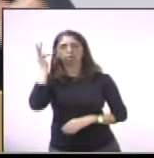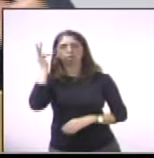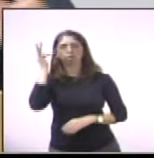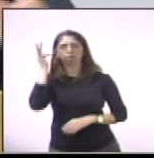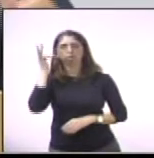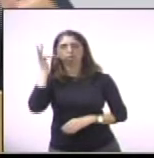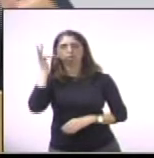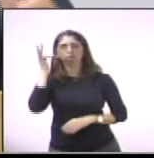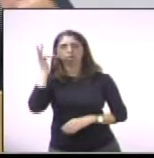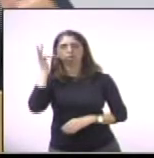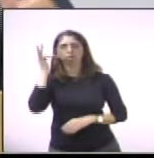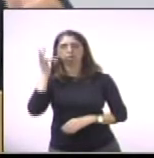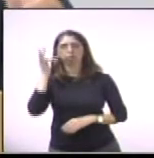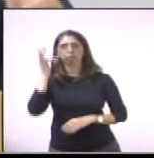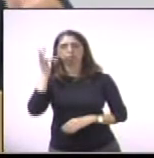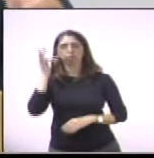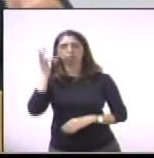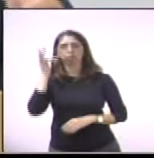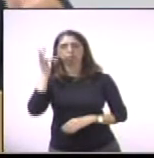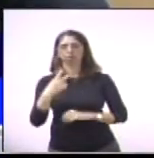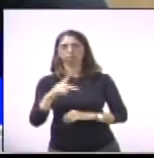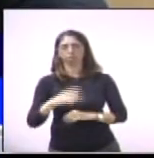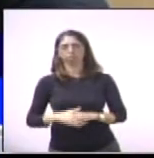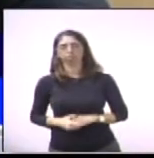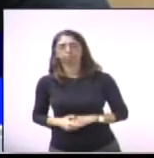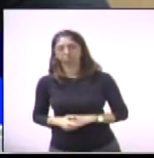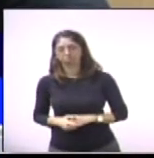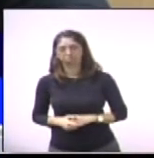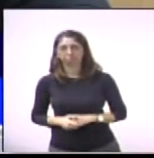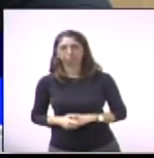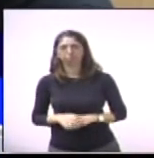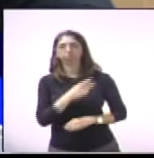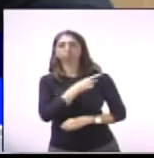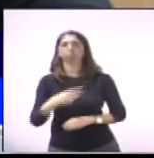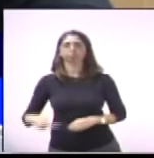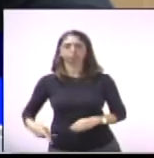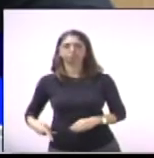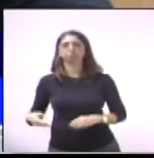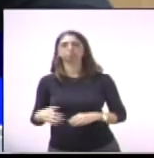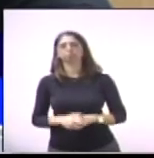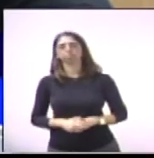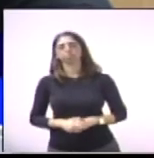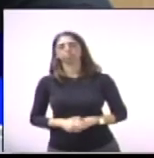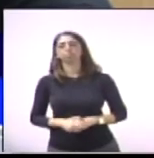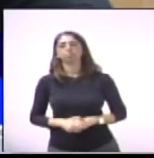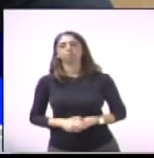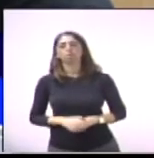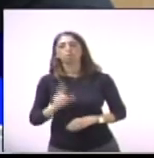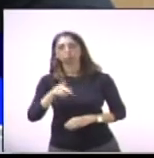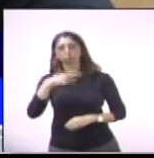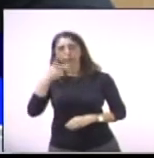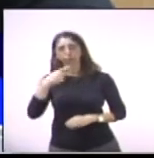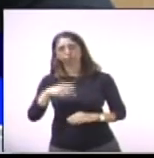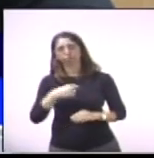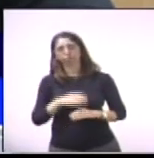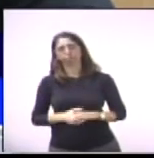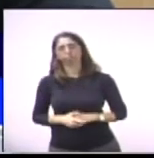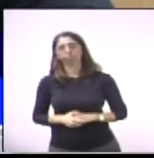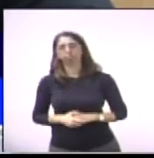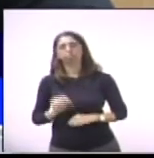aos que nos assistem pela internet. Presidente, estarei relatando alguns ocorridos, principalmente